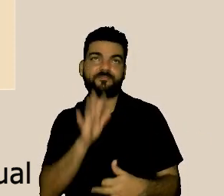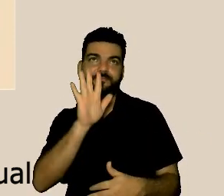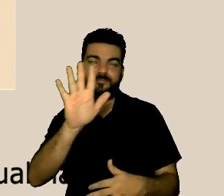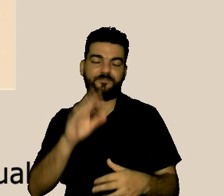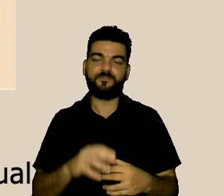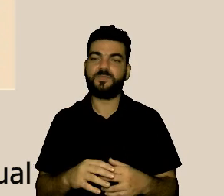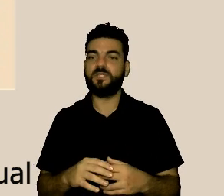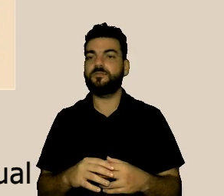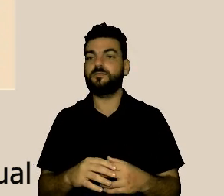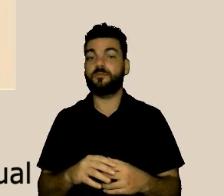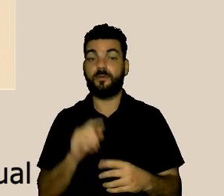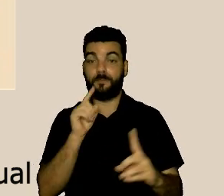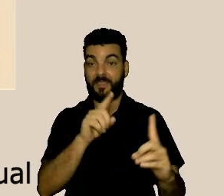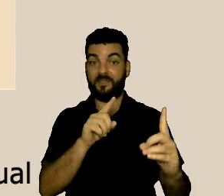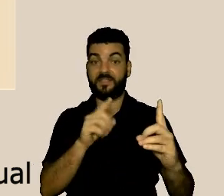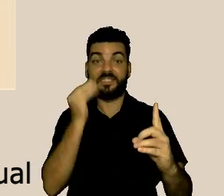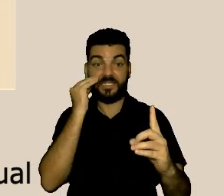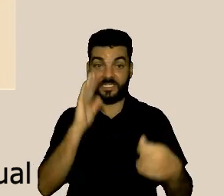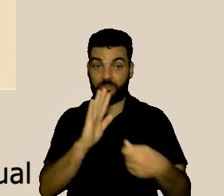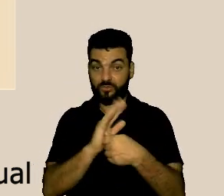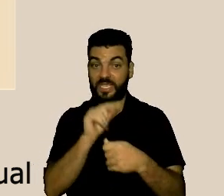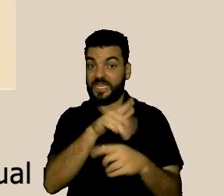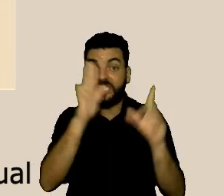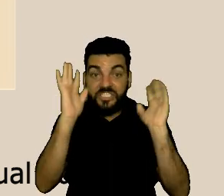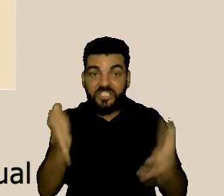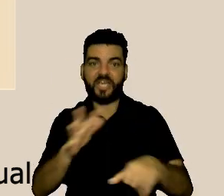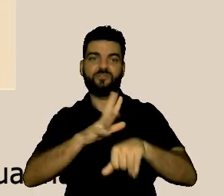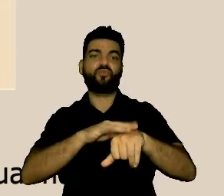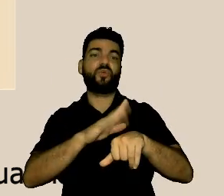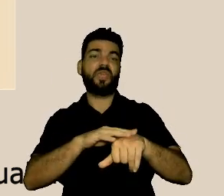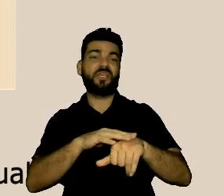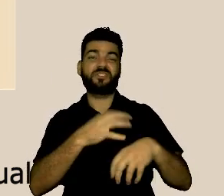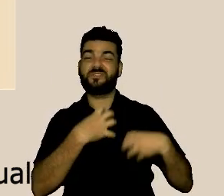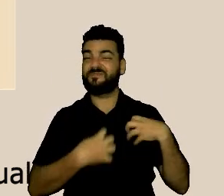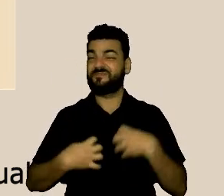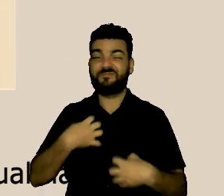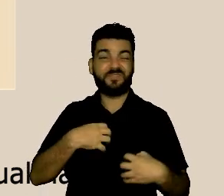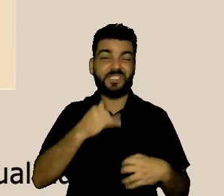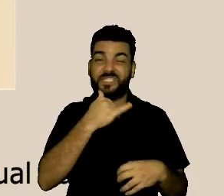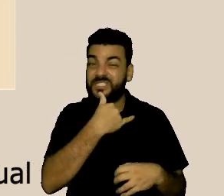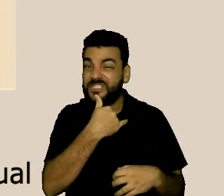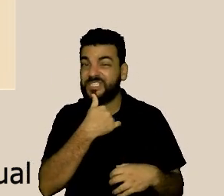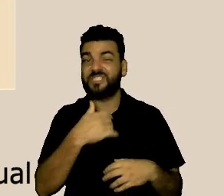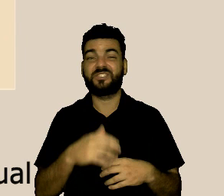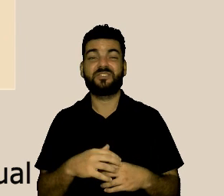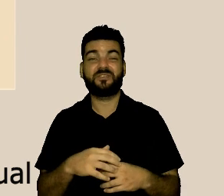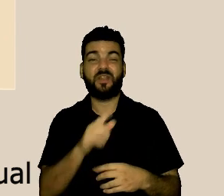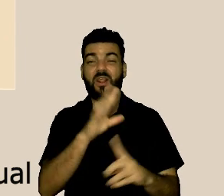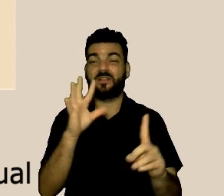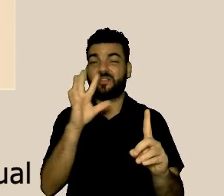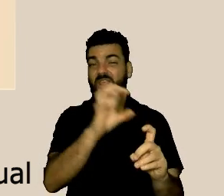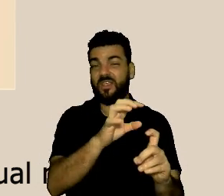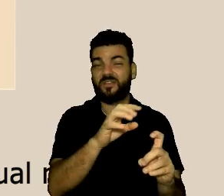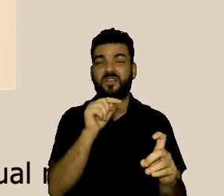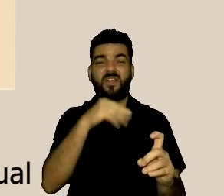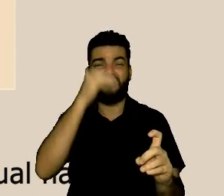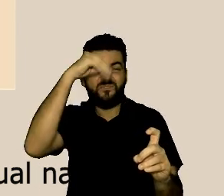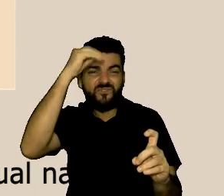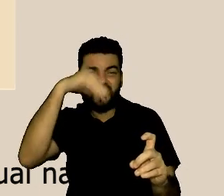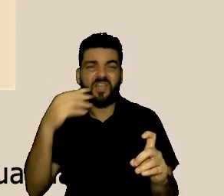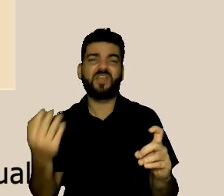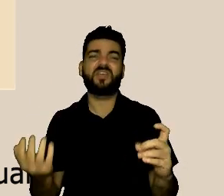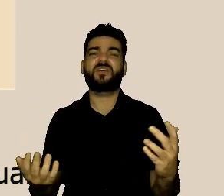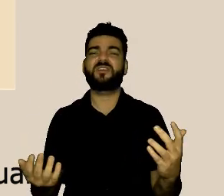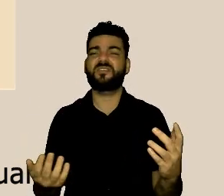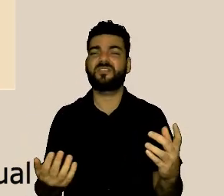a pessoa ela está tão machucada o assédio a pessoa que passa por